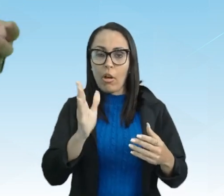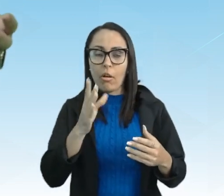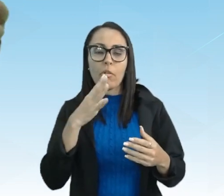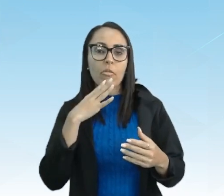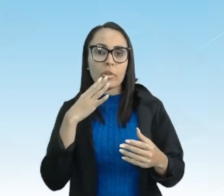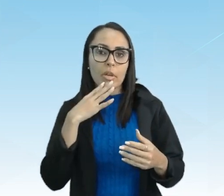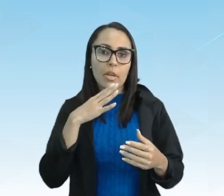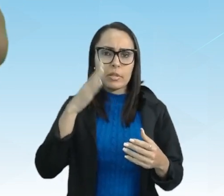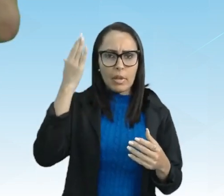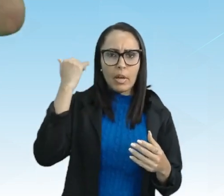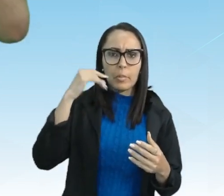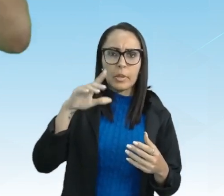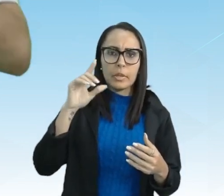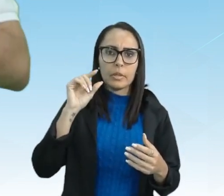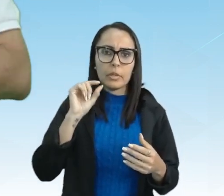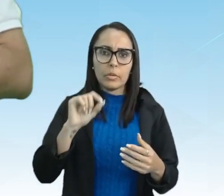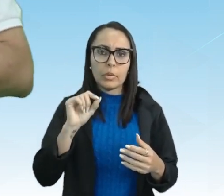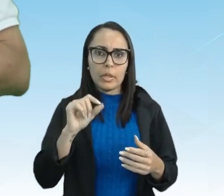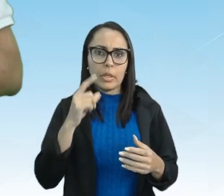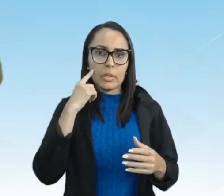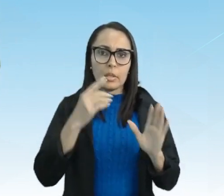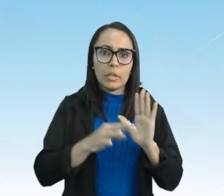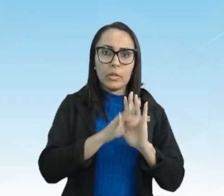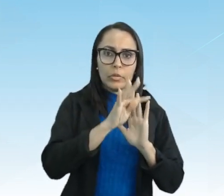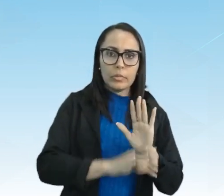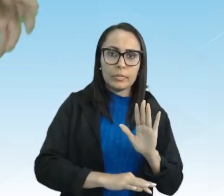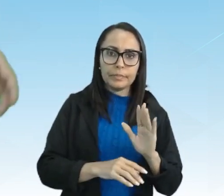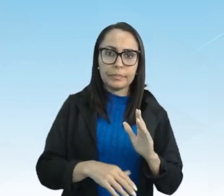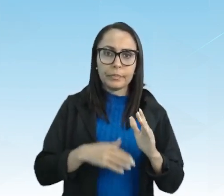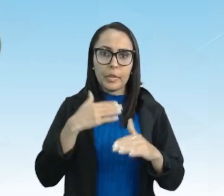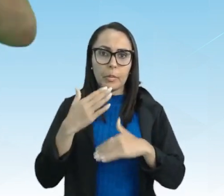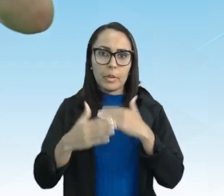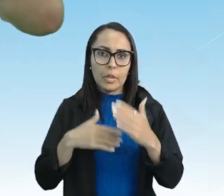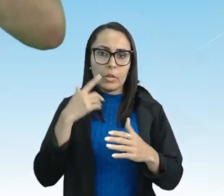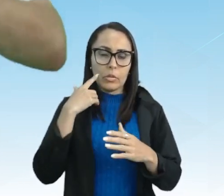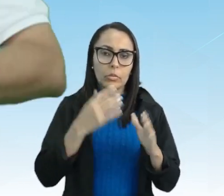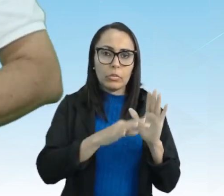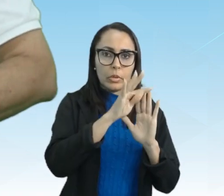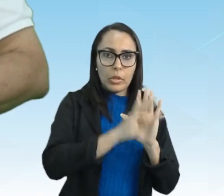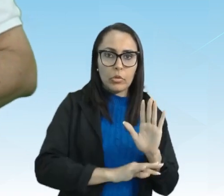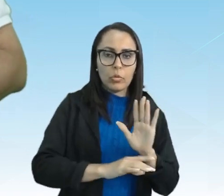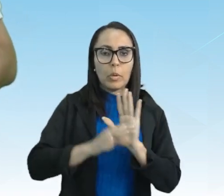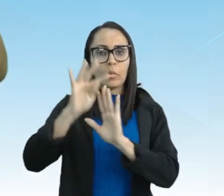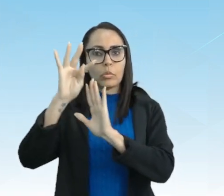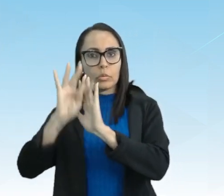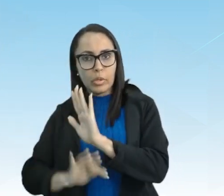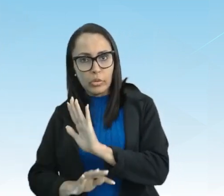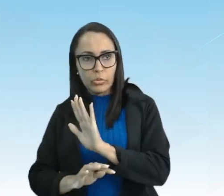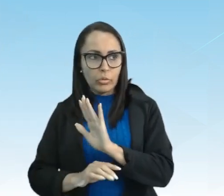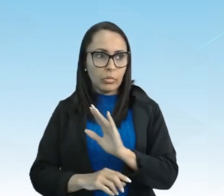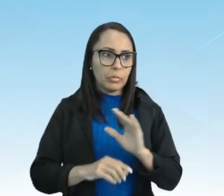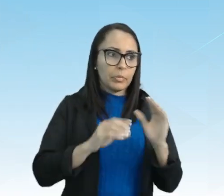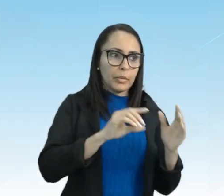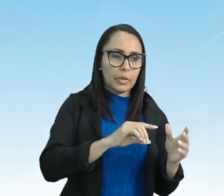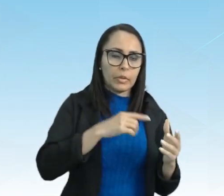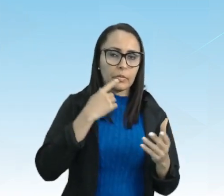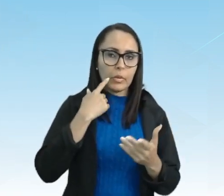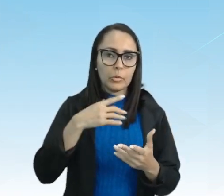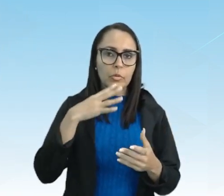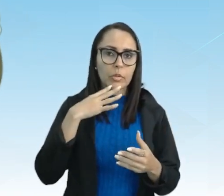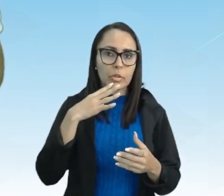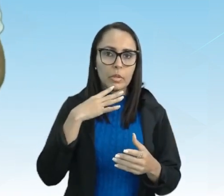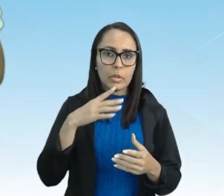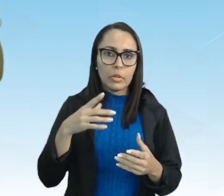sabe, claro, a questão, o que é texto e passar de um texto para outro texto é isso que nós vamos conhecer,